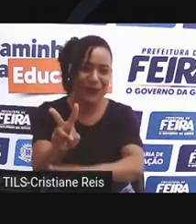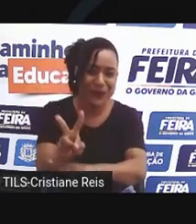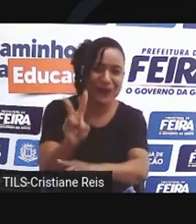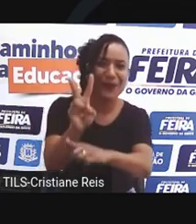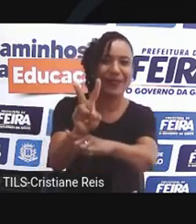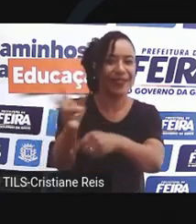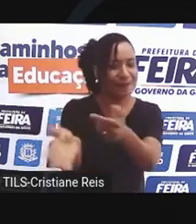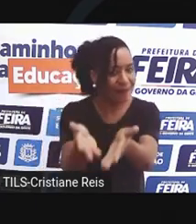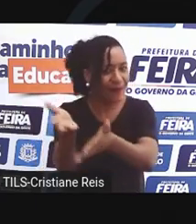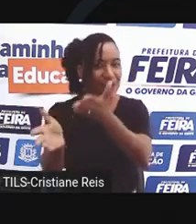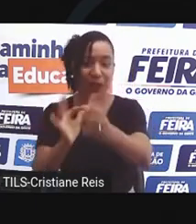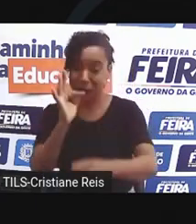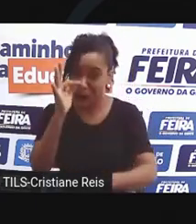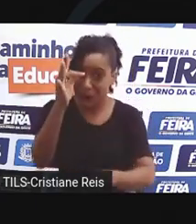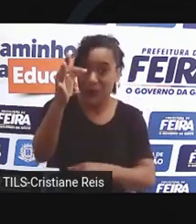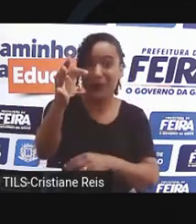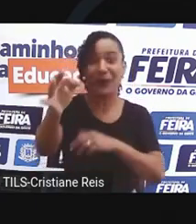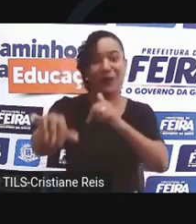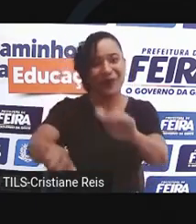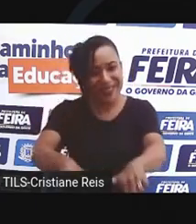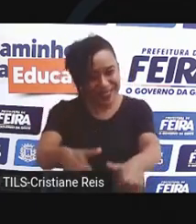futuro melhora